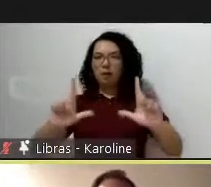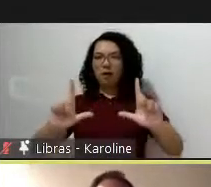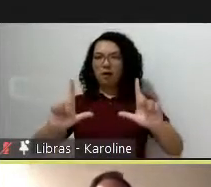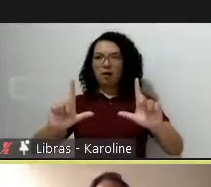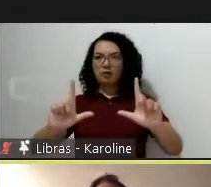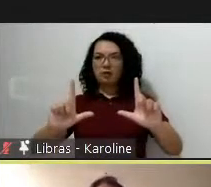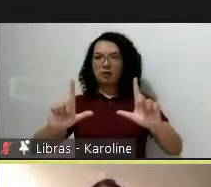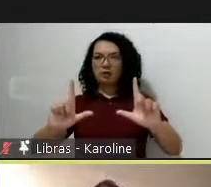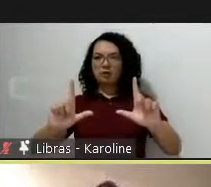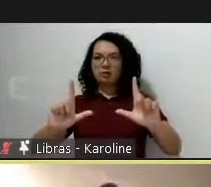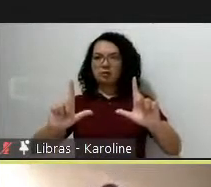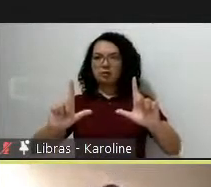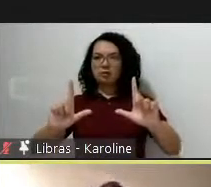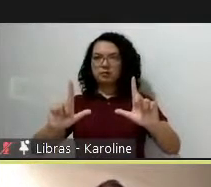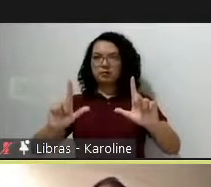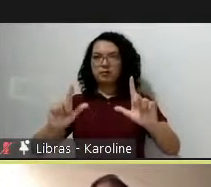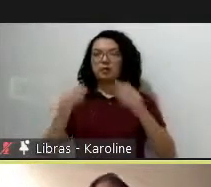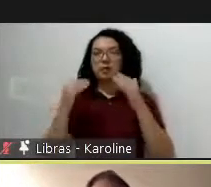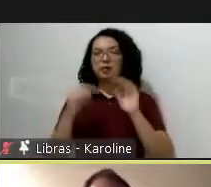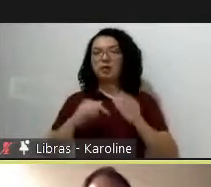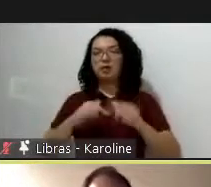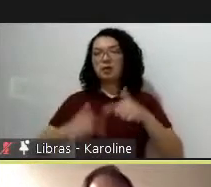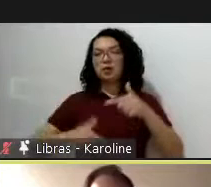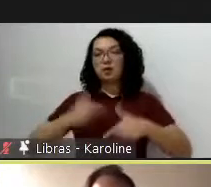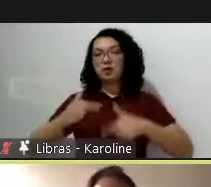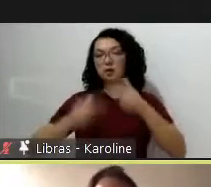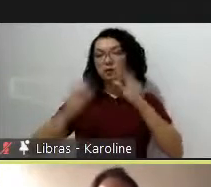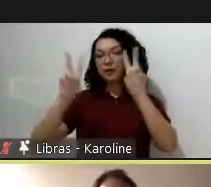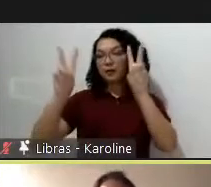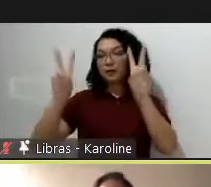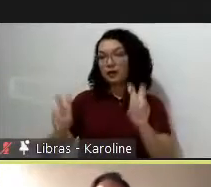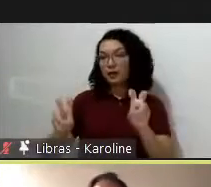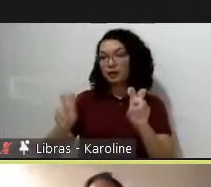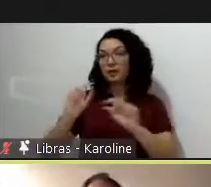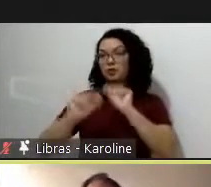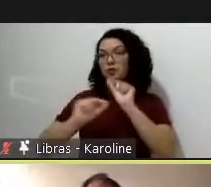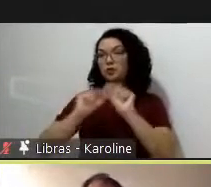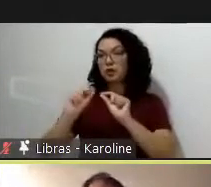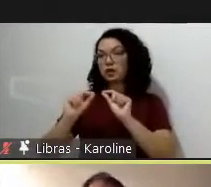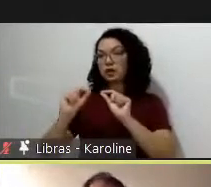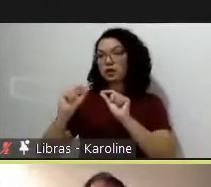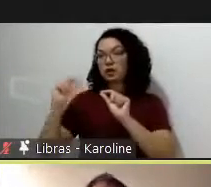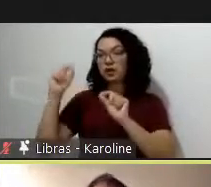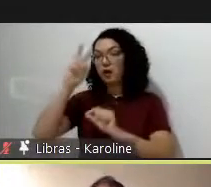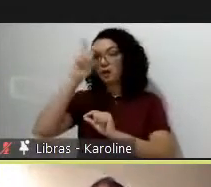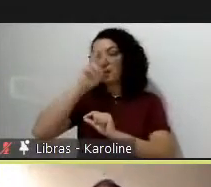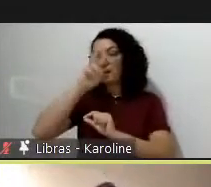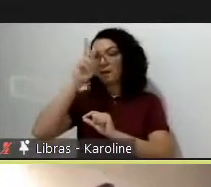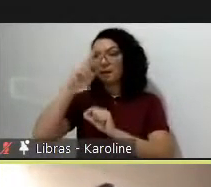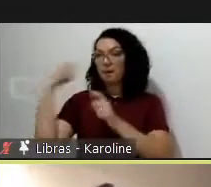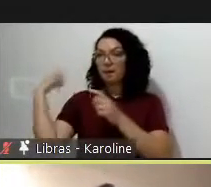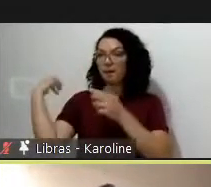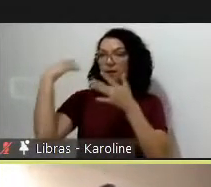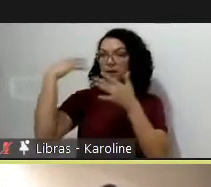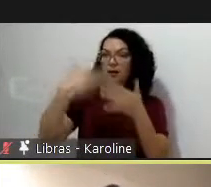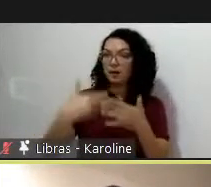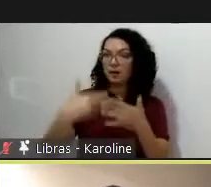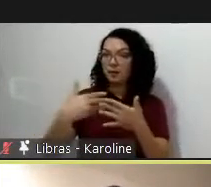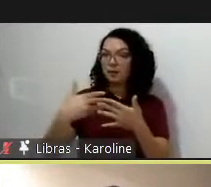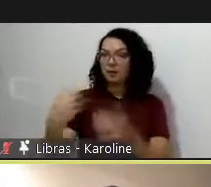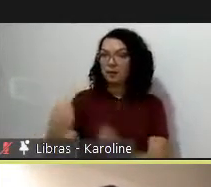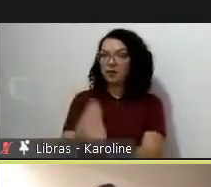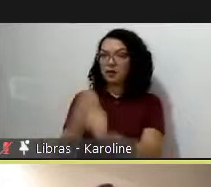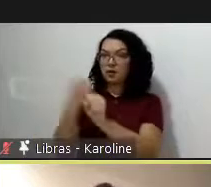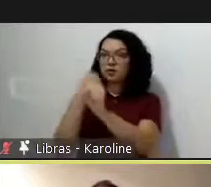Parte do trabalho que he titulado Memória Constructiva é um trabalho profissional, vou falar de nosso